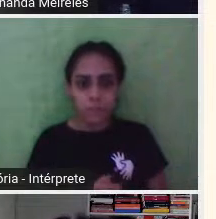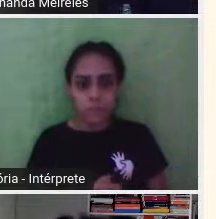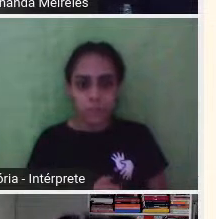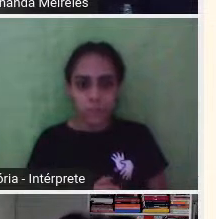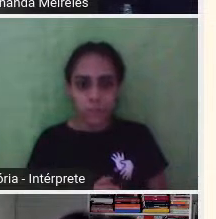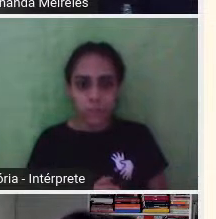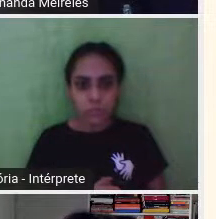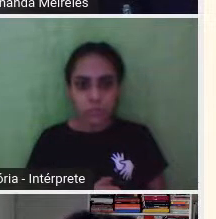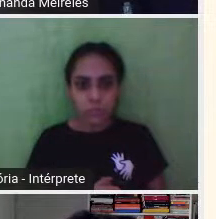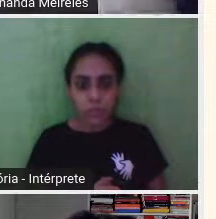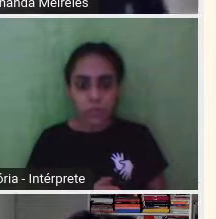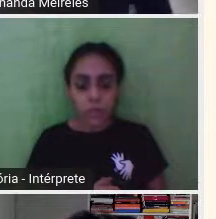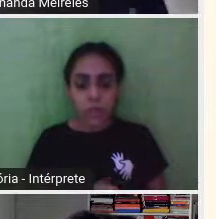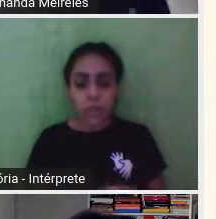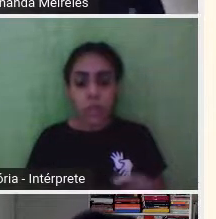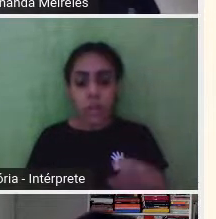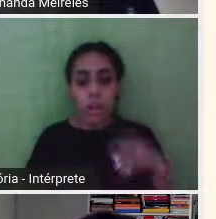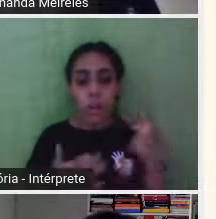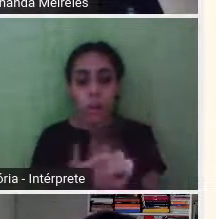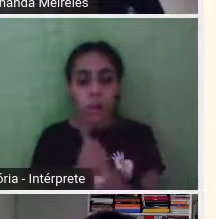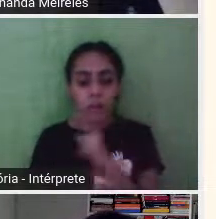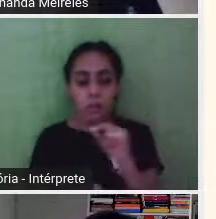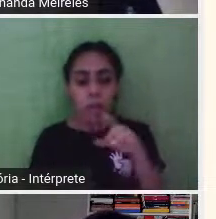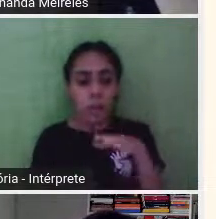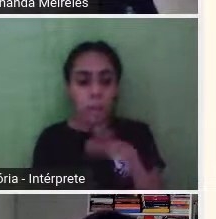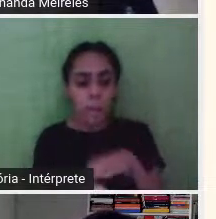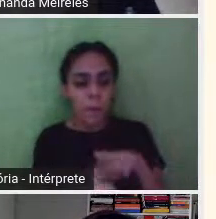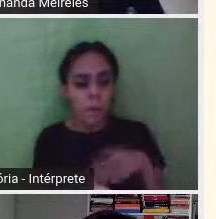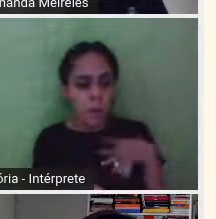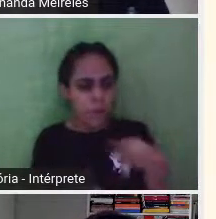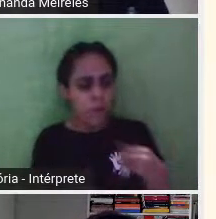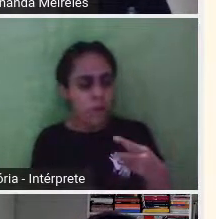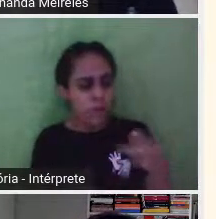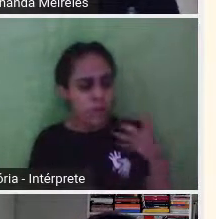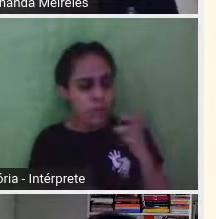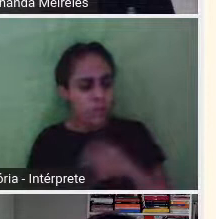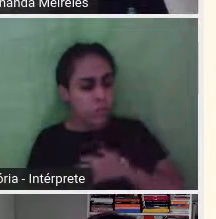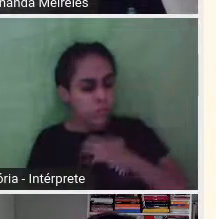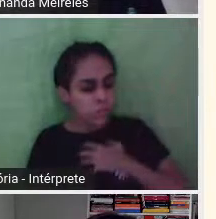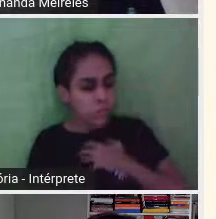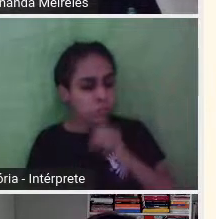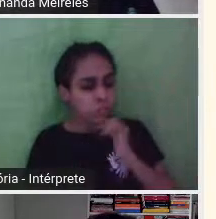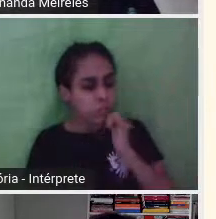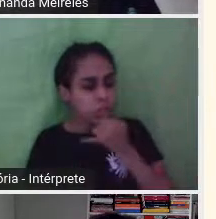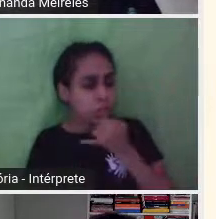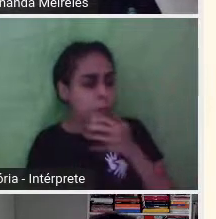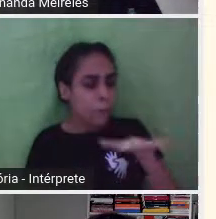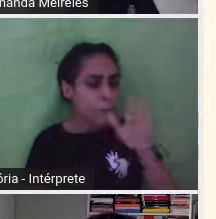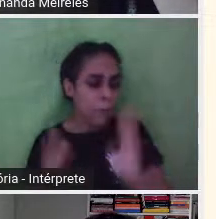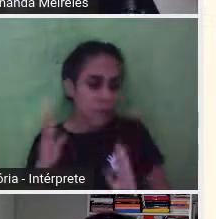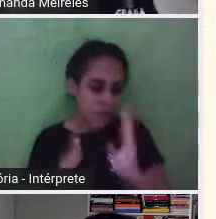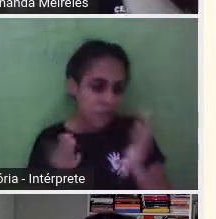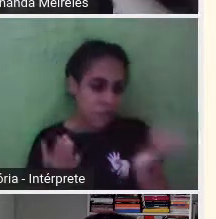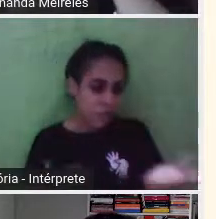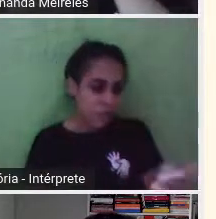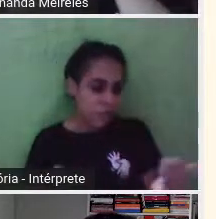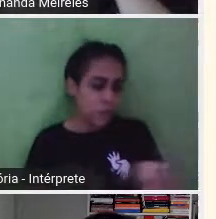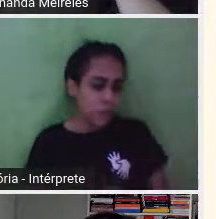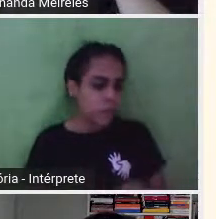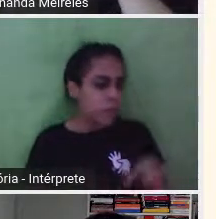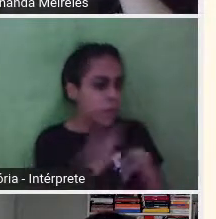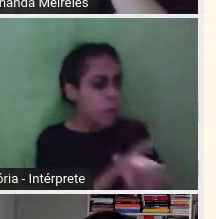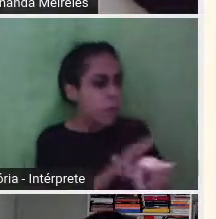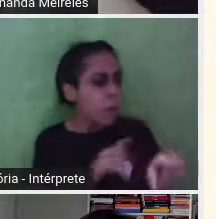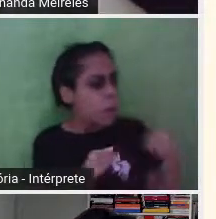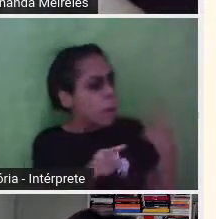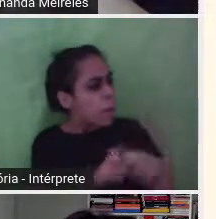que os filhos dizem com raiva e tristeza, por que você me deu a vida? Na aborrecência, isso aí, né? Eles começam a pegar abuso